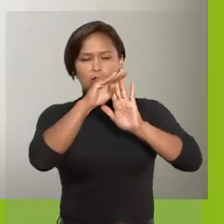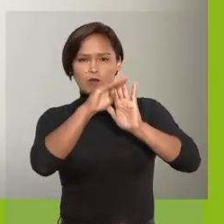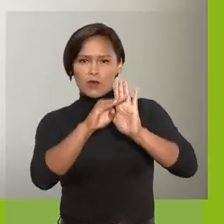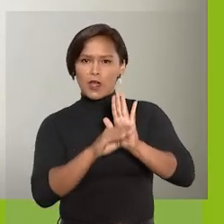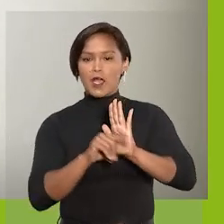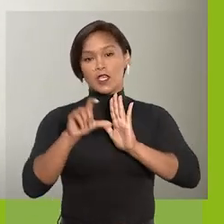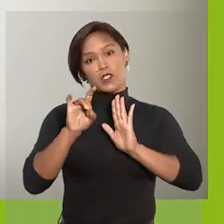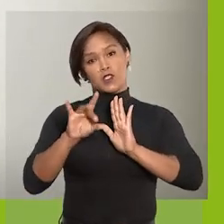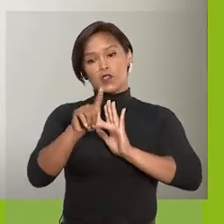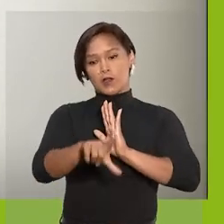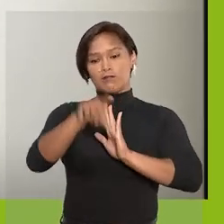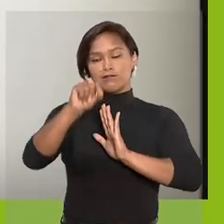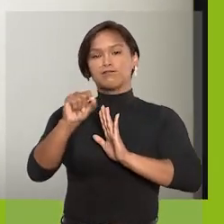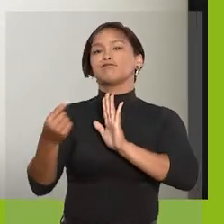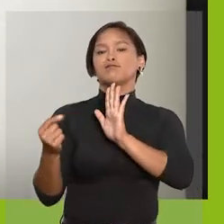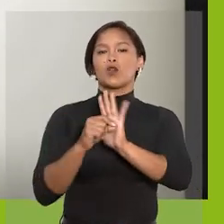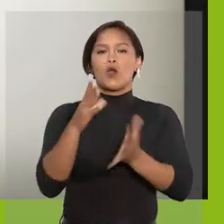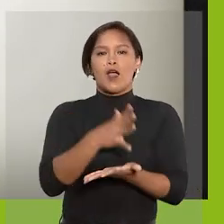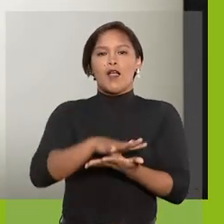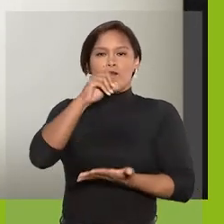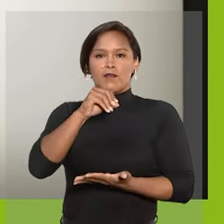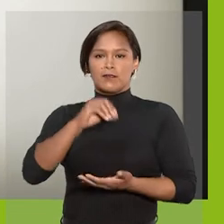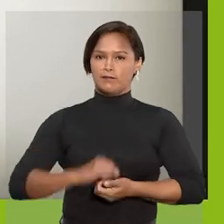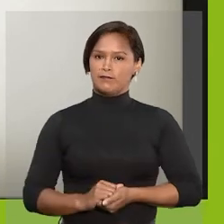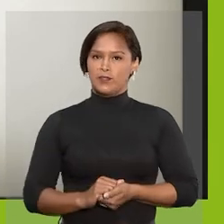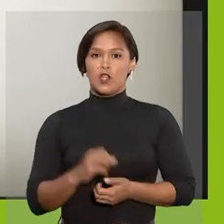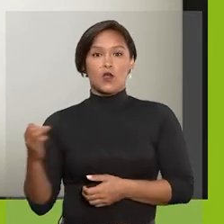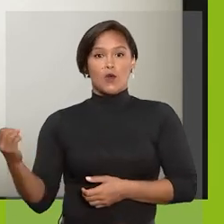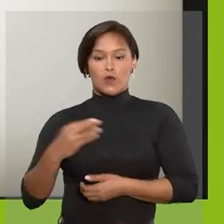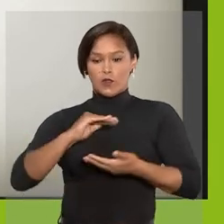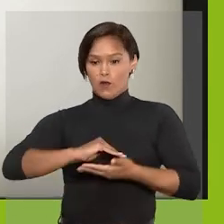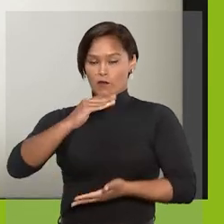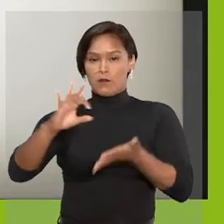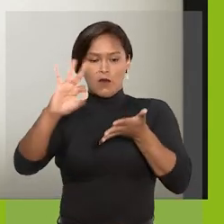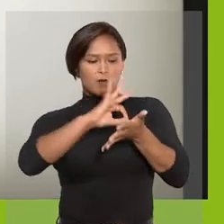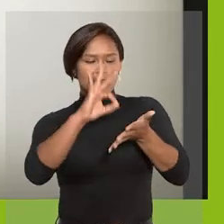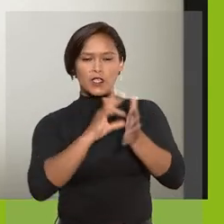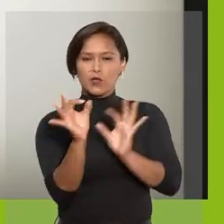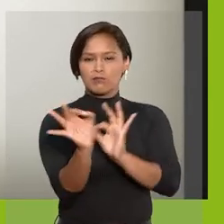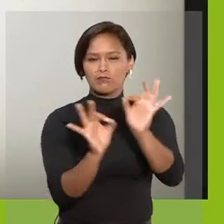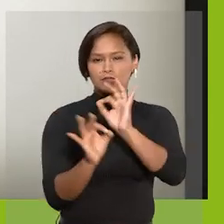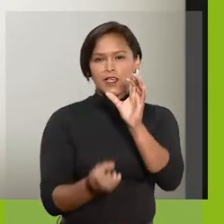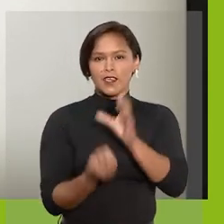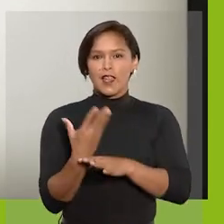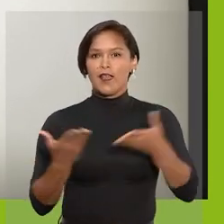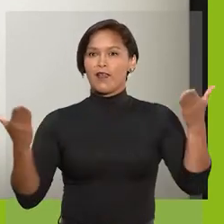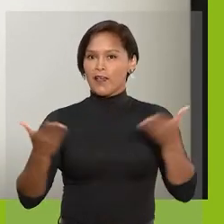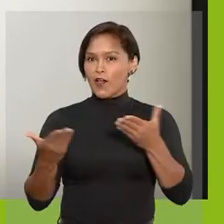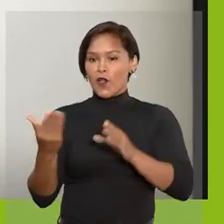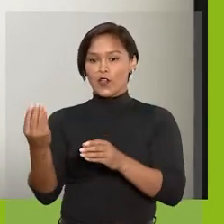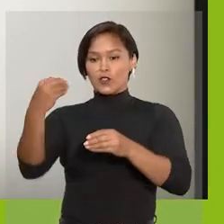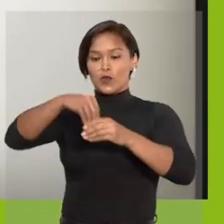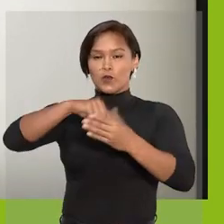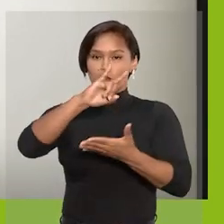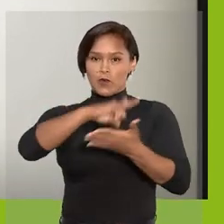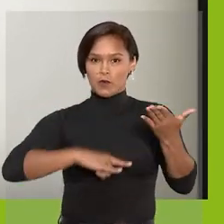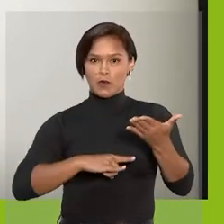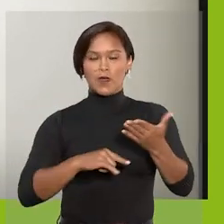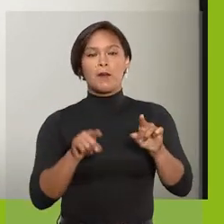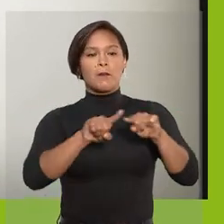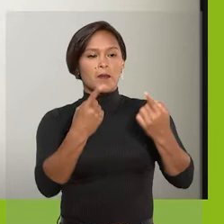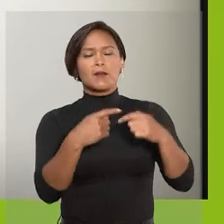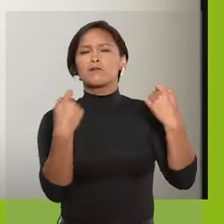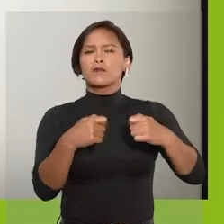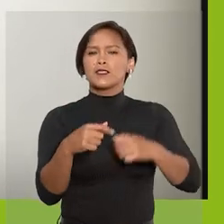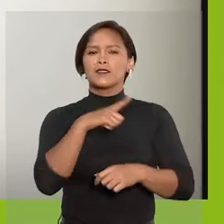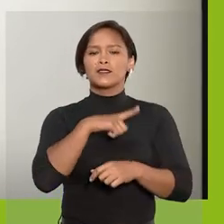basta clicar no botão Salvar. Com o novo bloco de assinatura criado, é hora de inserir o documento. Para